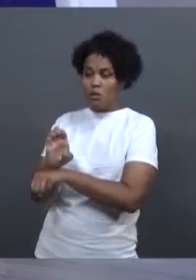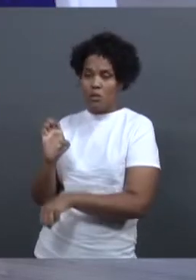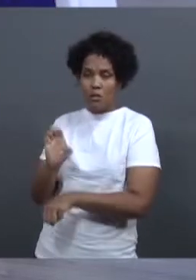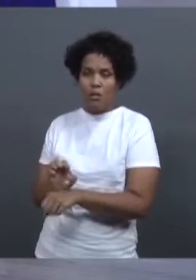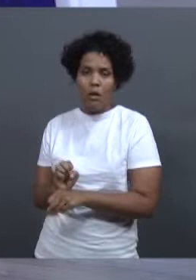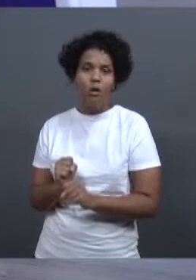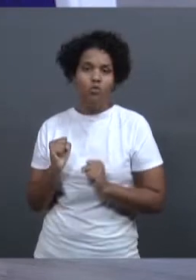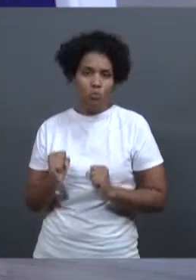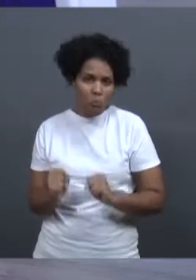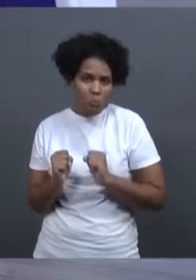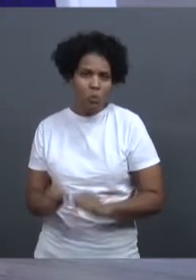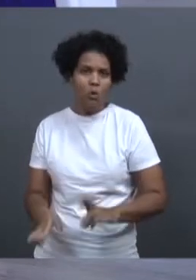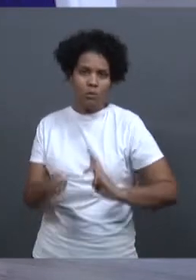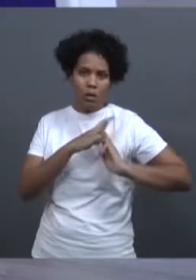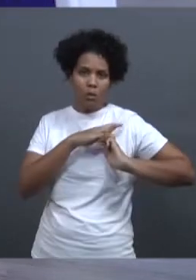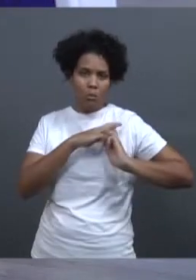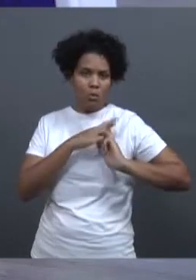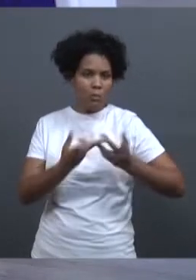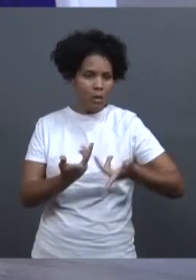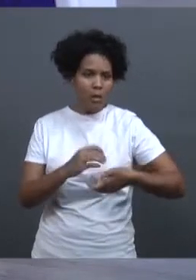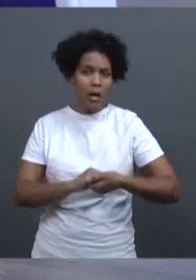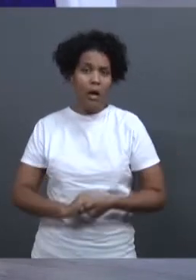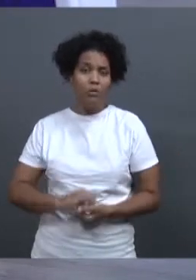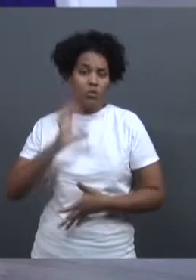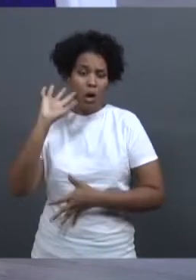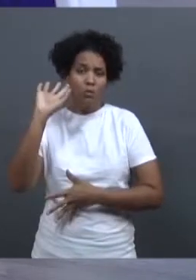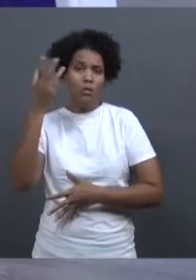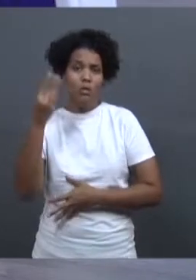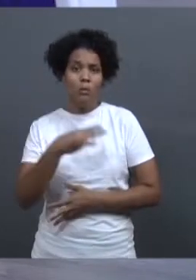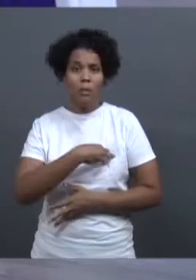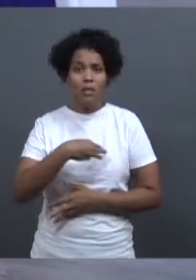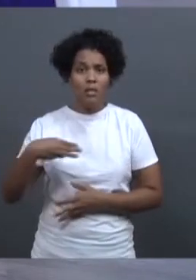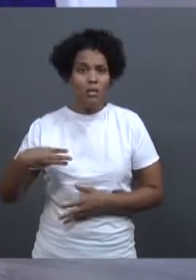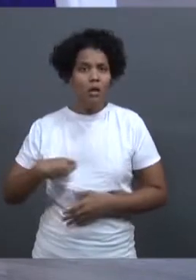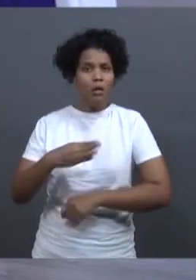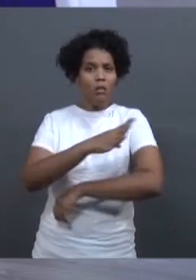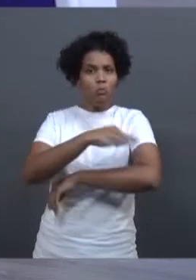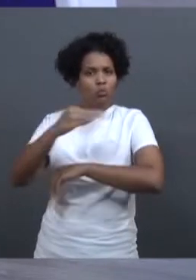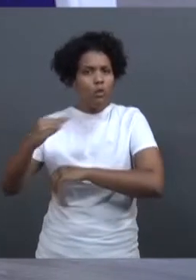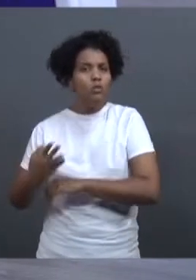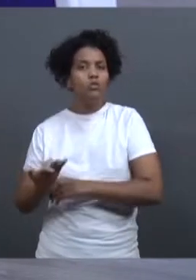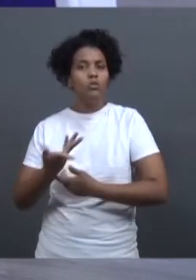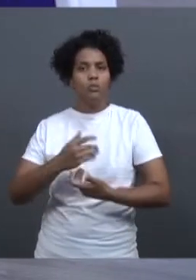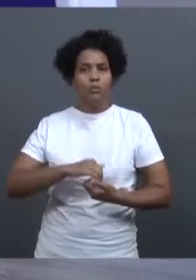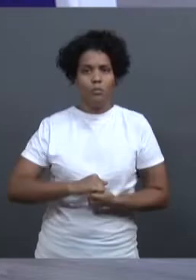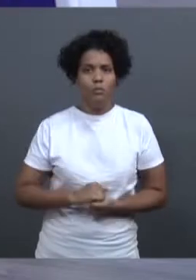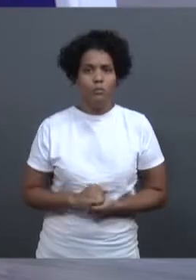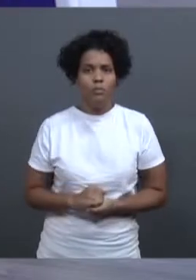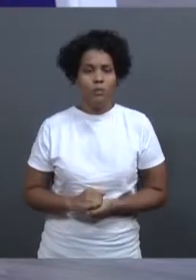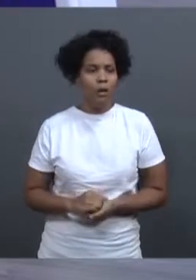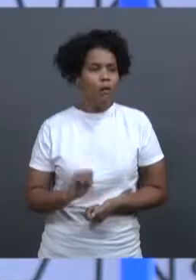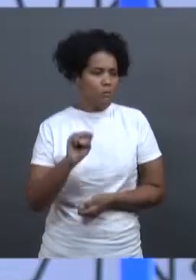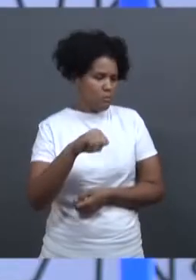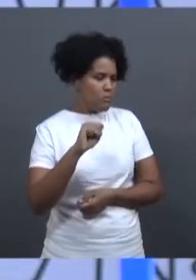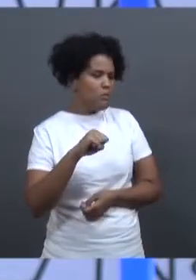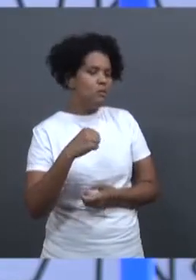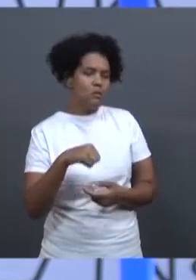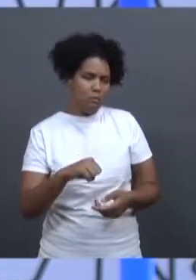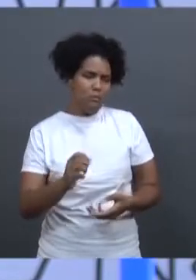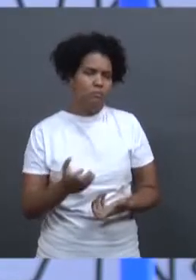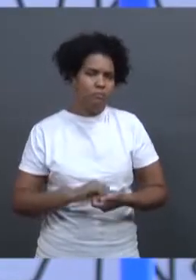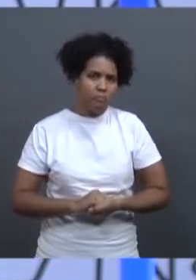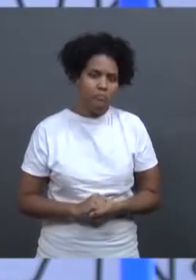aconteceu em Mariana e Brumadinho? Com certeza. estado, ele... ações atualmente já nesse sentido, né? Sim, sim. A